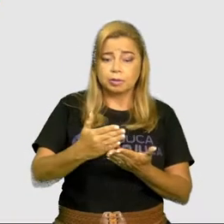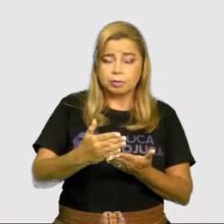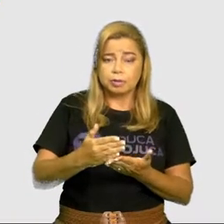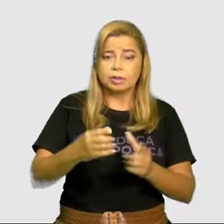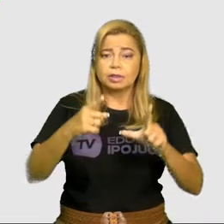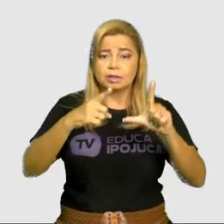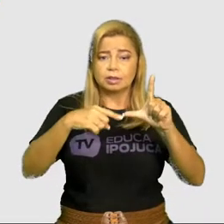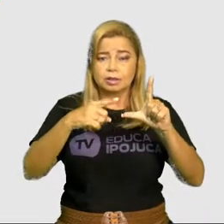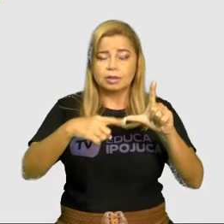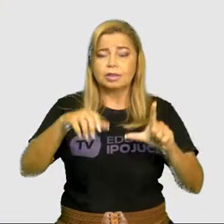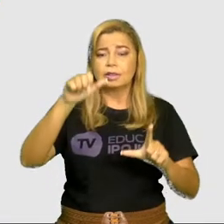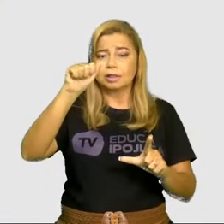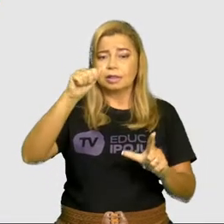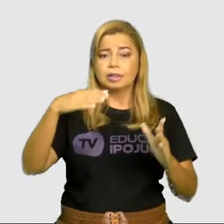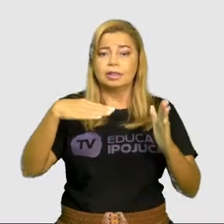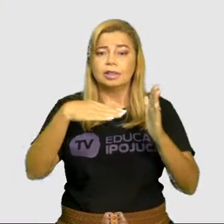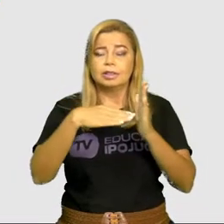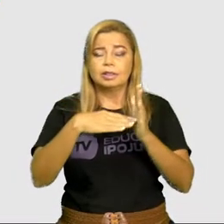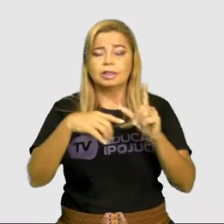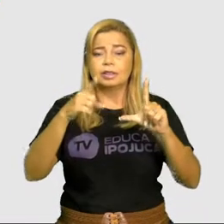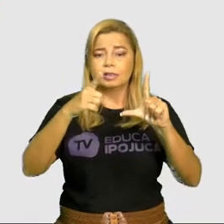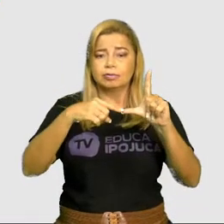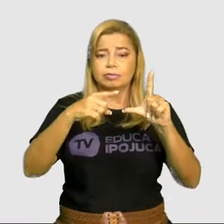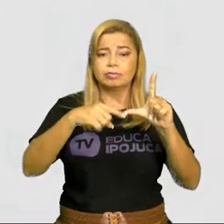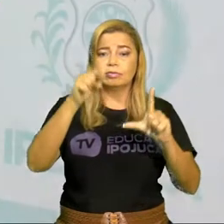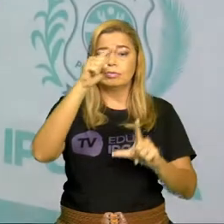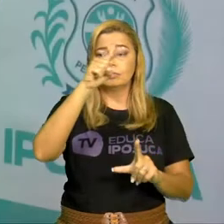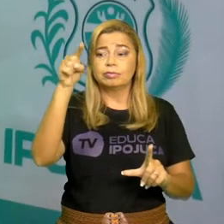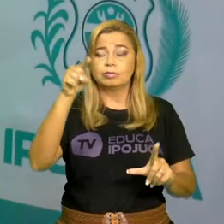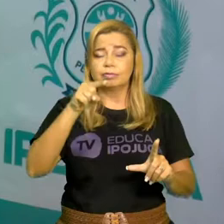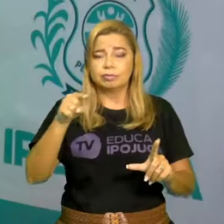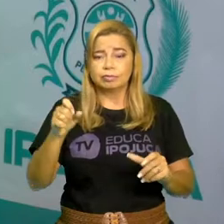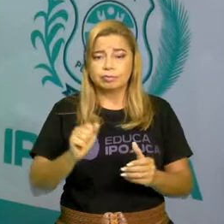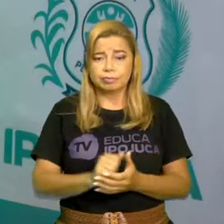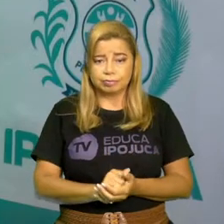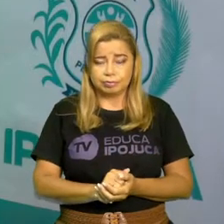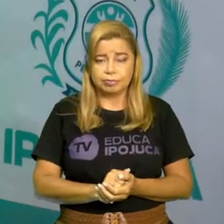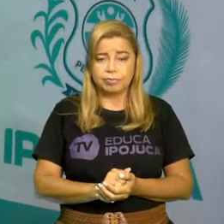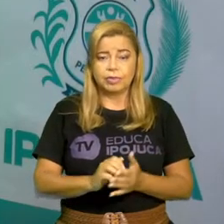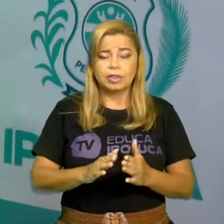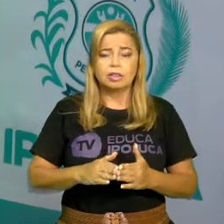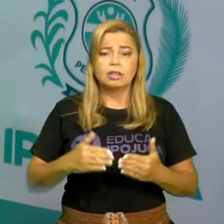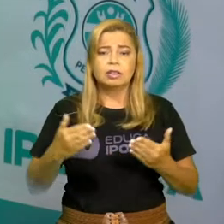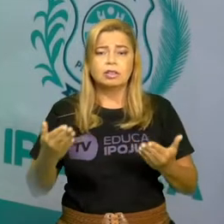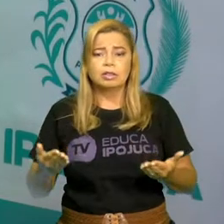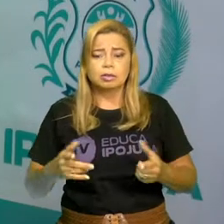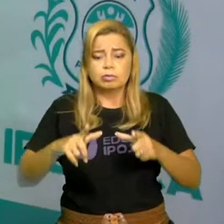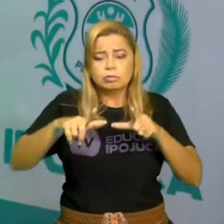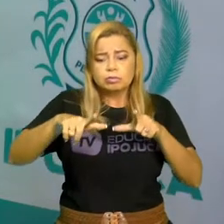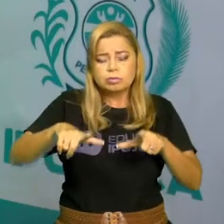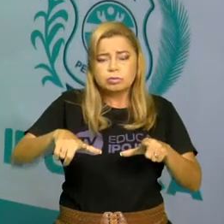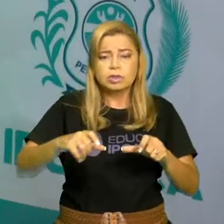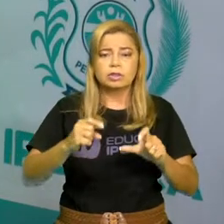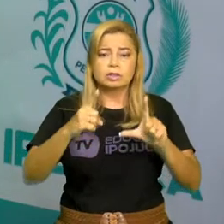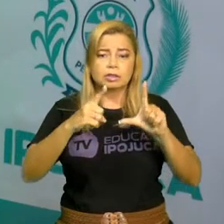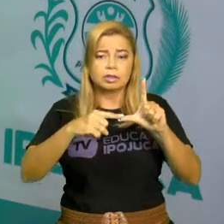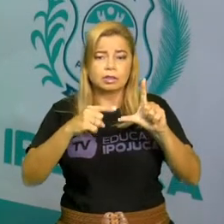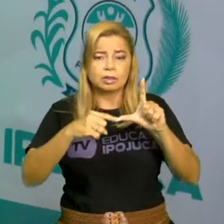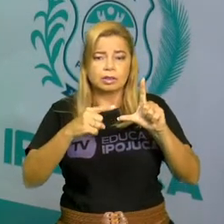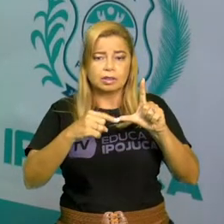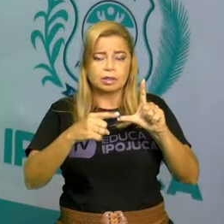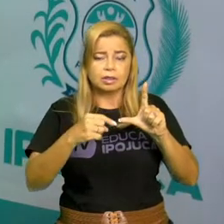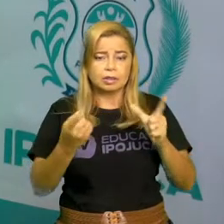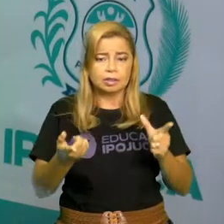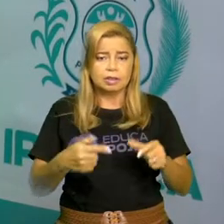letrinha Z. A posição que a letrinha ocupa, quando estamos